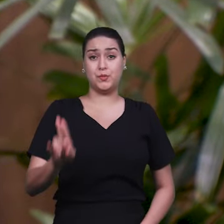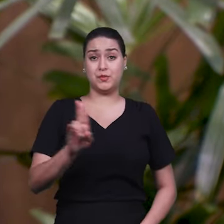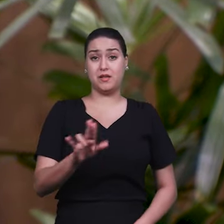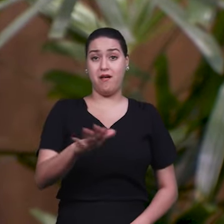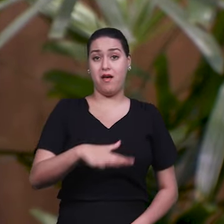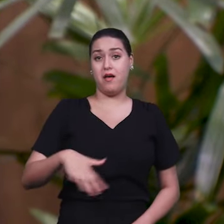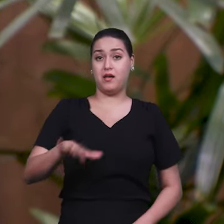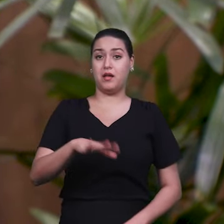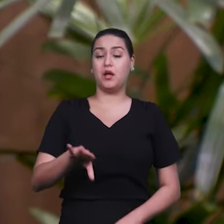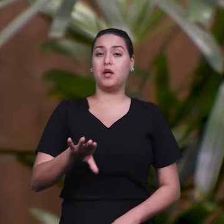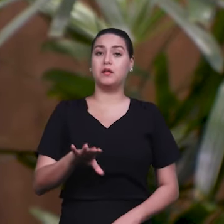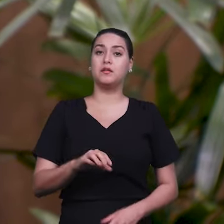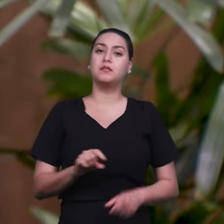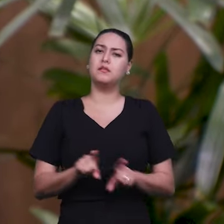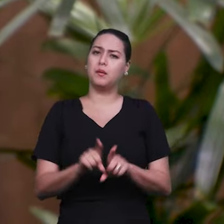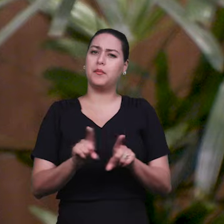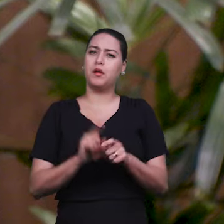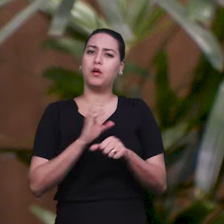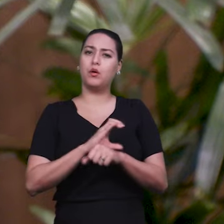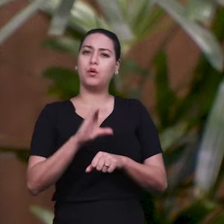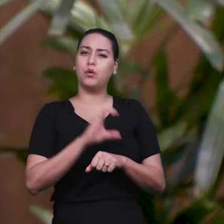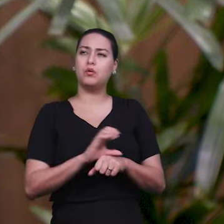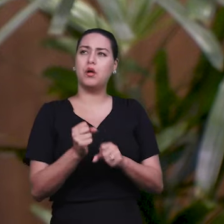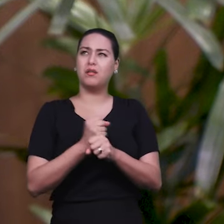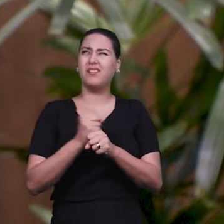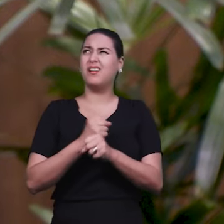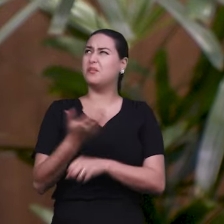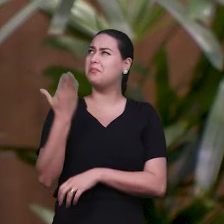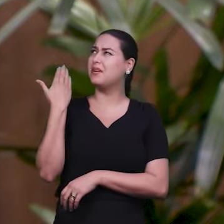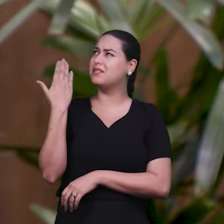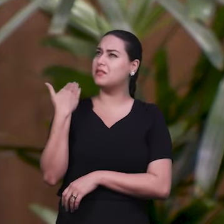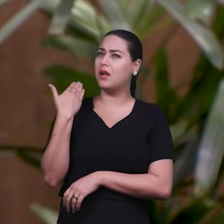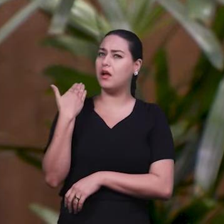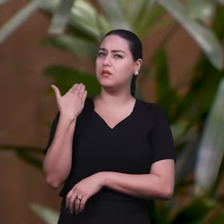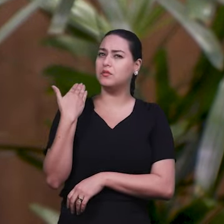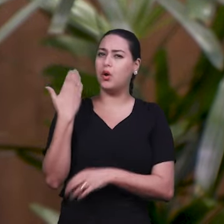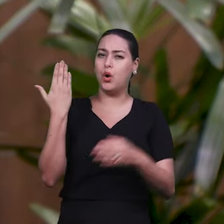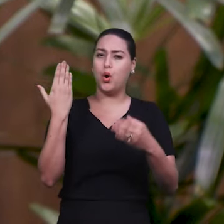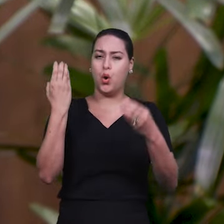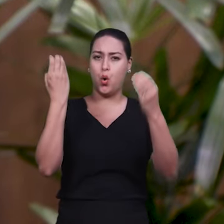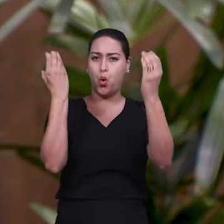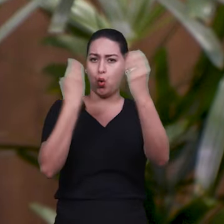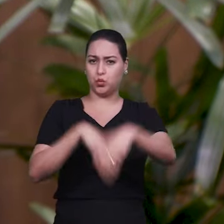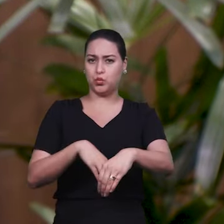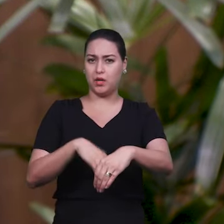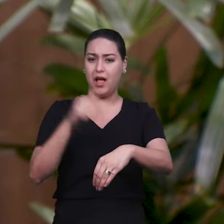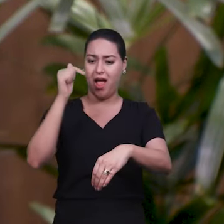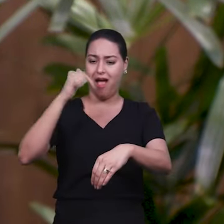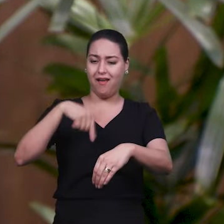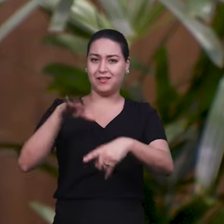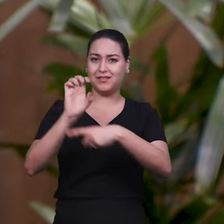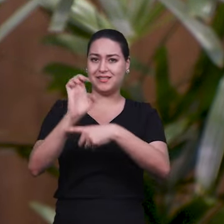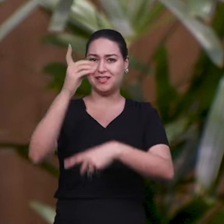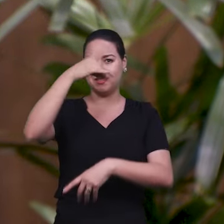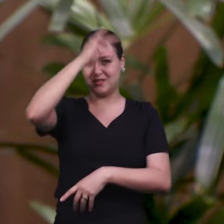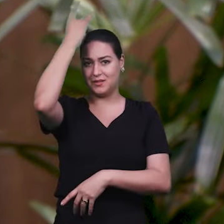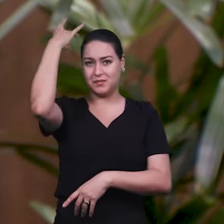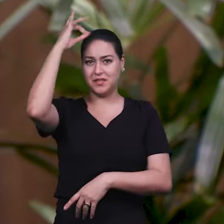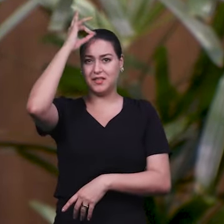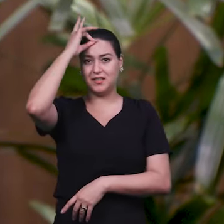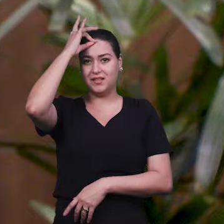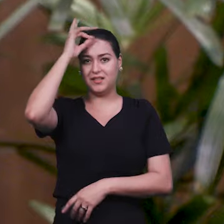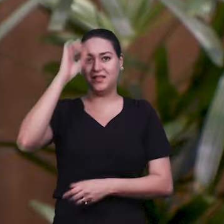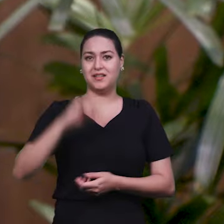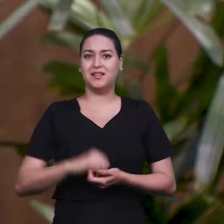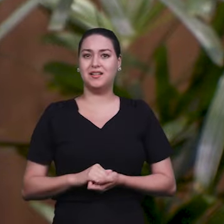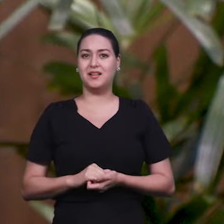regular. Nós tivemos, no ano passado, tivemos concurso público aqui do Instituto Santo, só que, no caso, a pessoa entra na